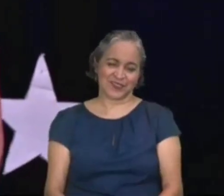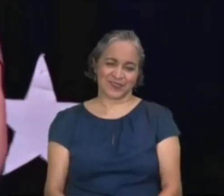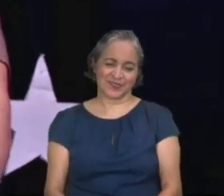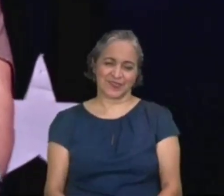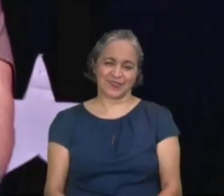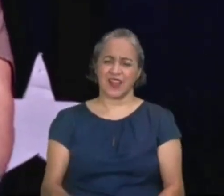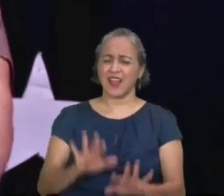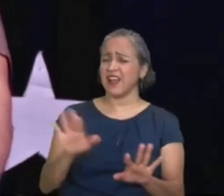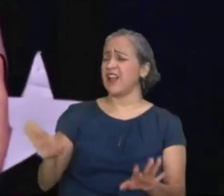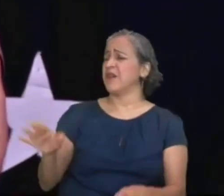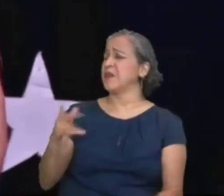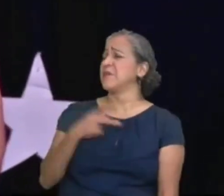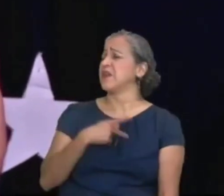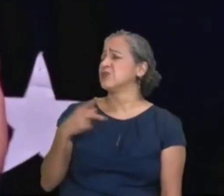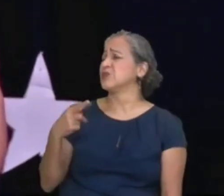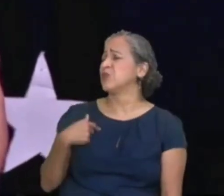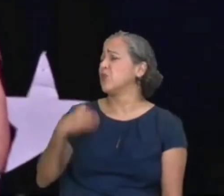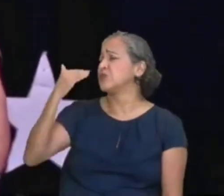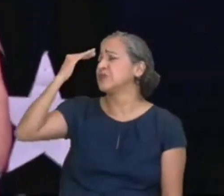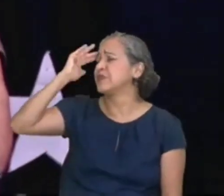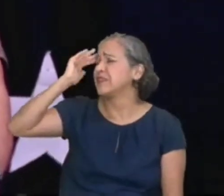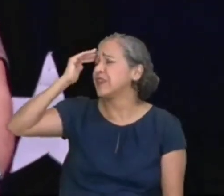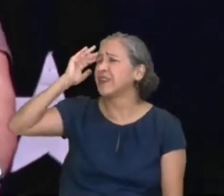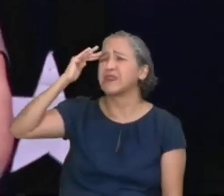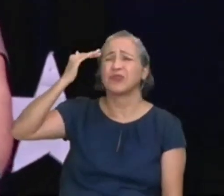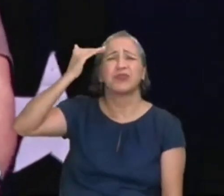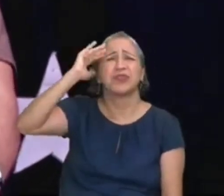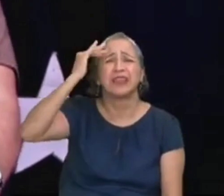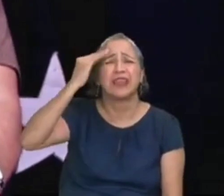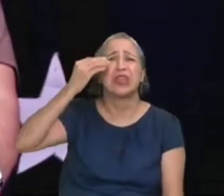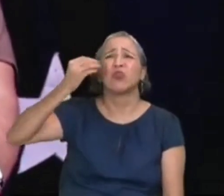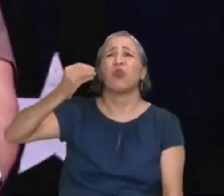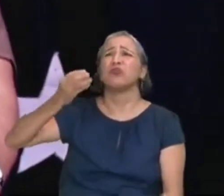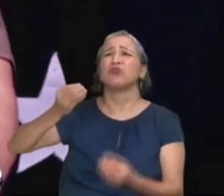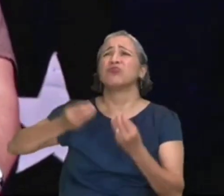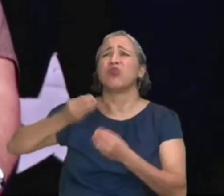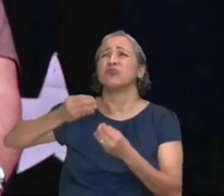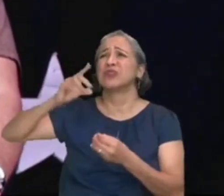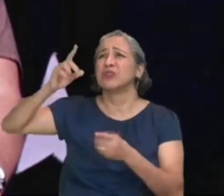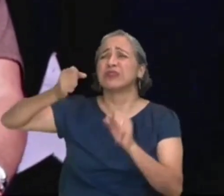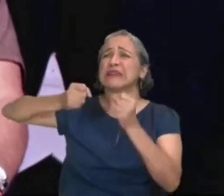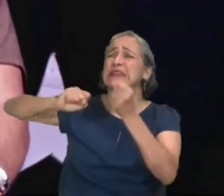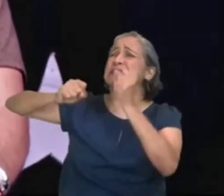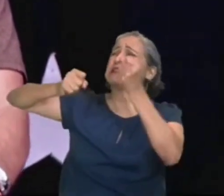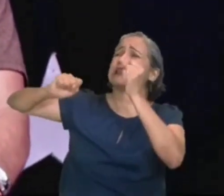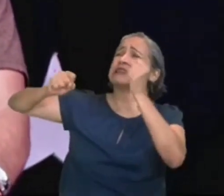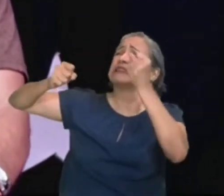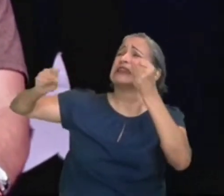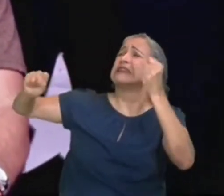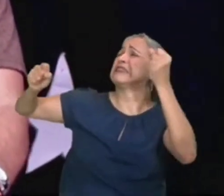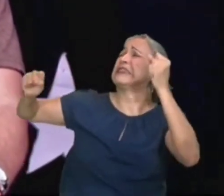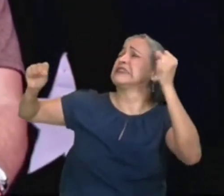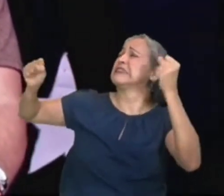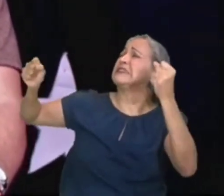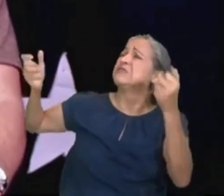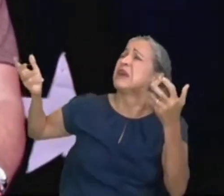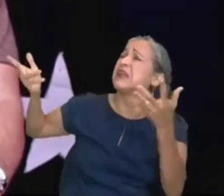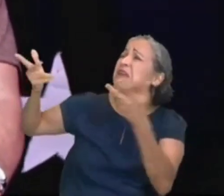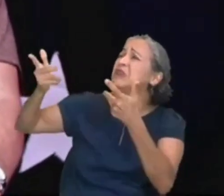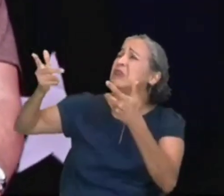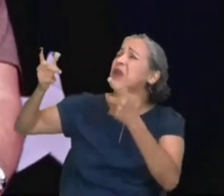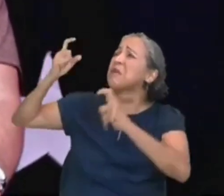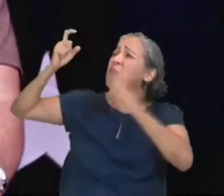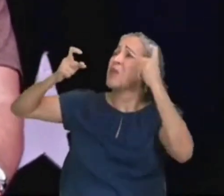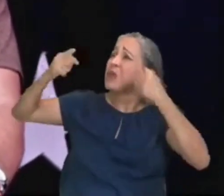mas, pastor, o que eu não entendo, que eu não entendo, é como é que Ele, se é tão grande, tão grande, se preocupa com um asno,